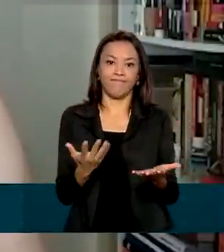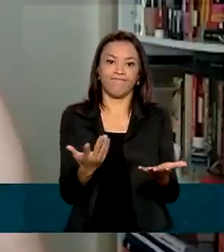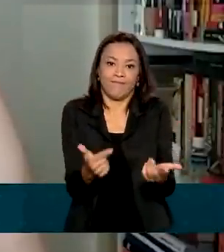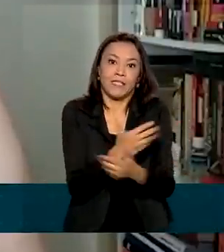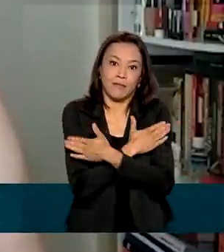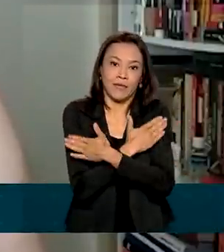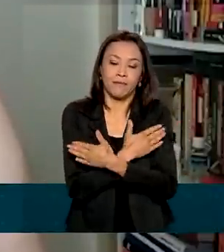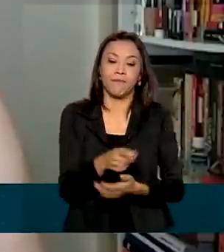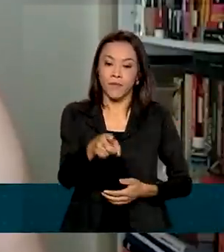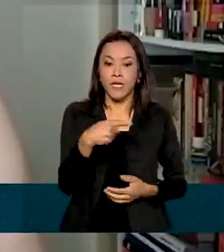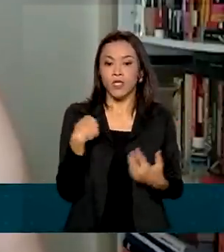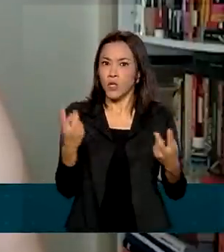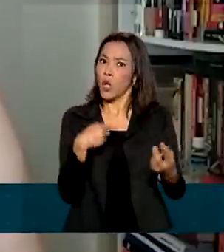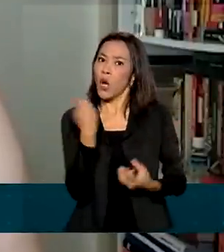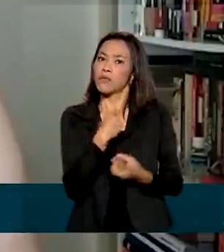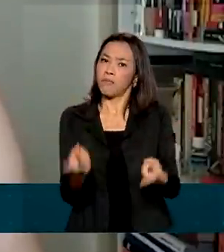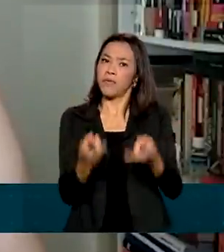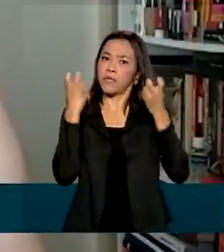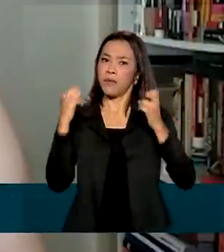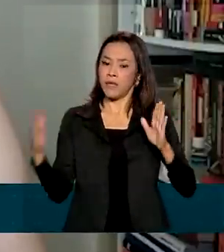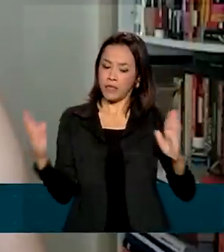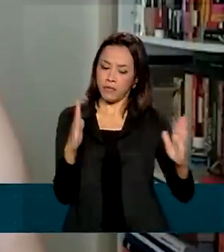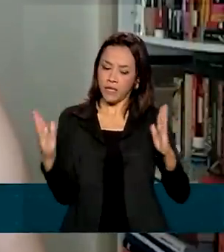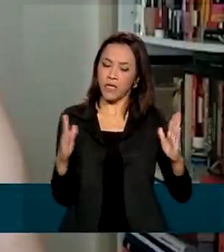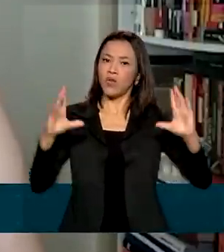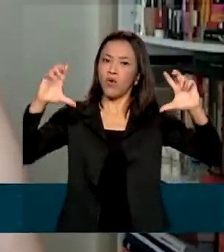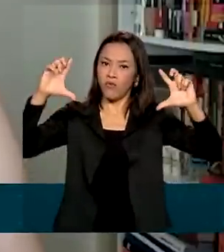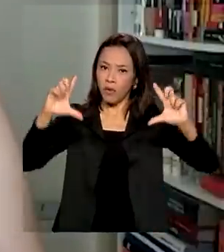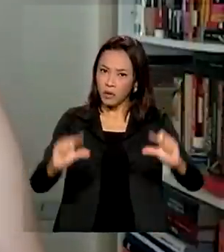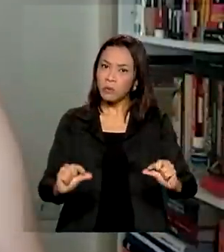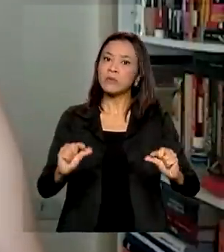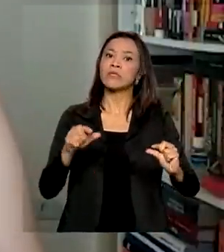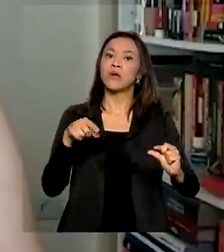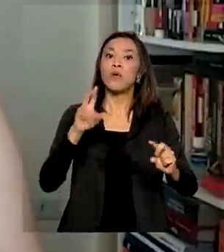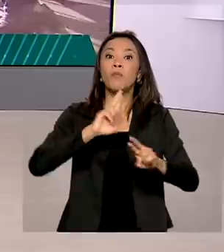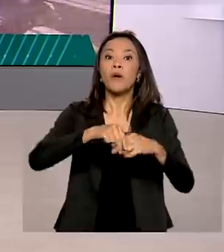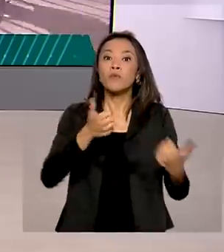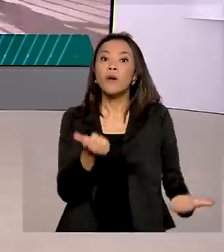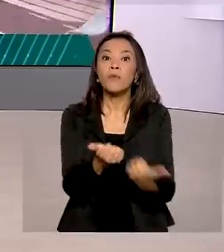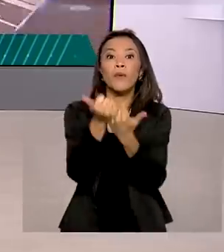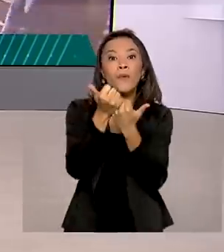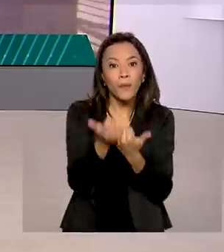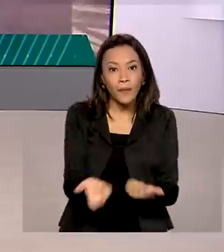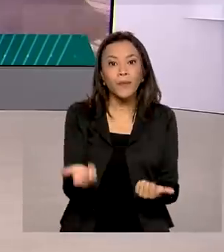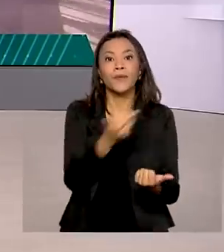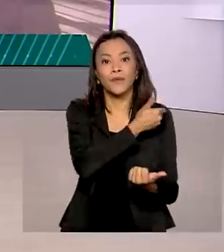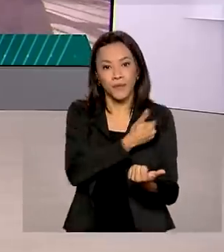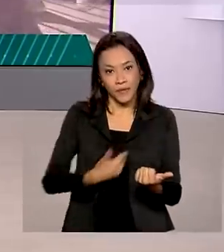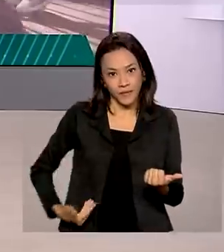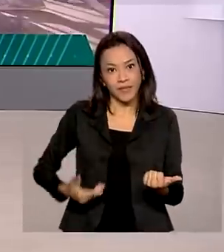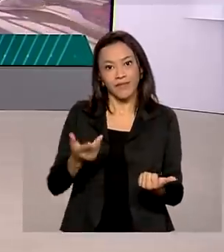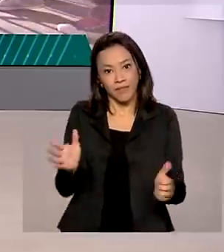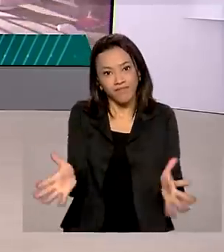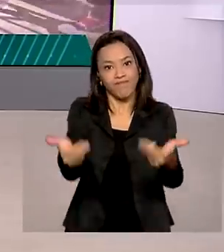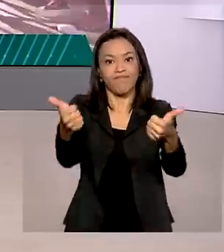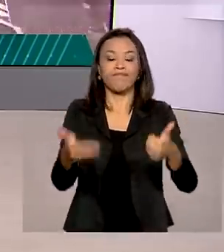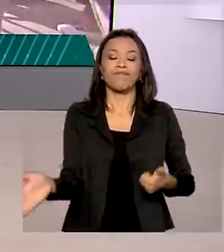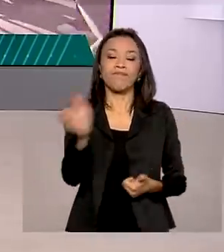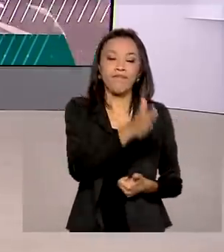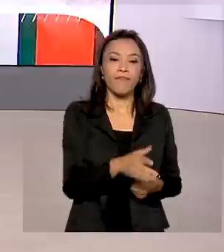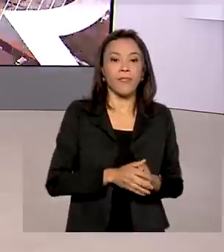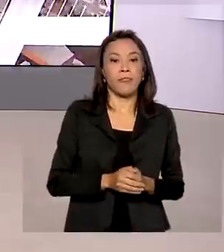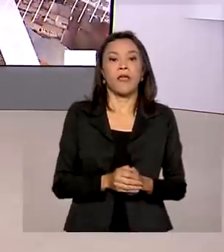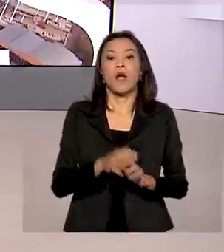domiciliar no país no período, sobretudo pelo pagamento do auxílio emergencial. E as ações do governo na área de